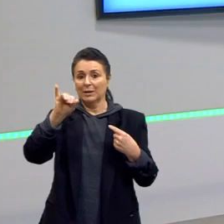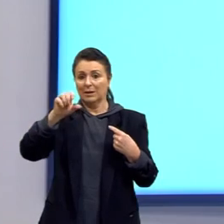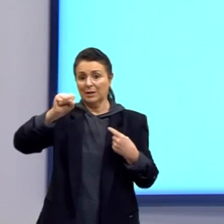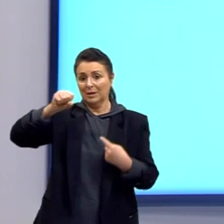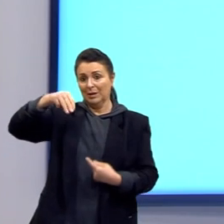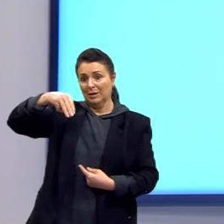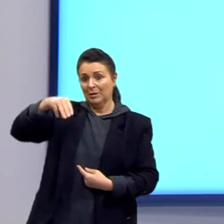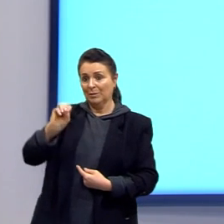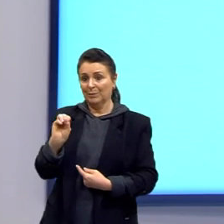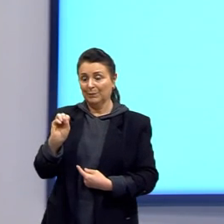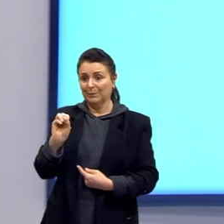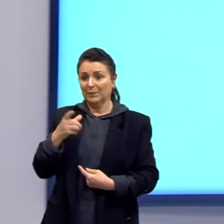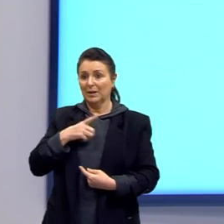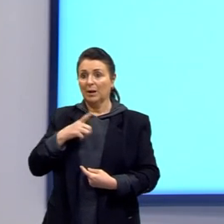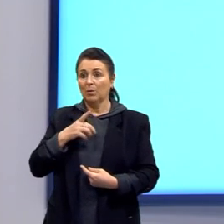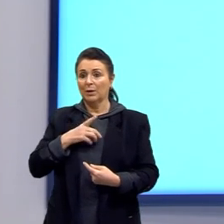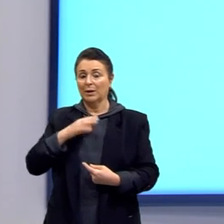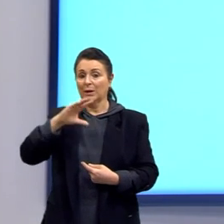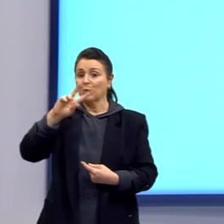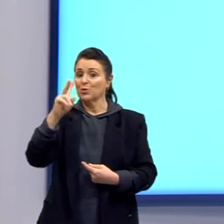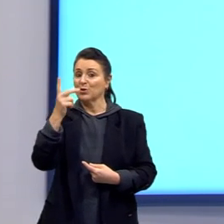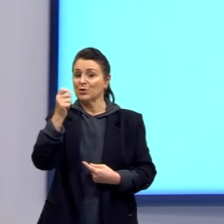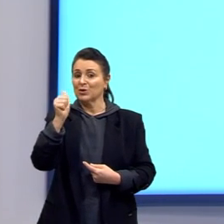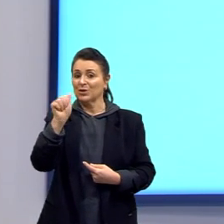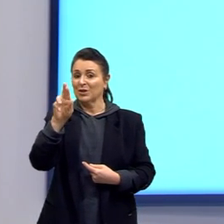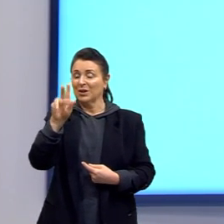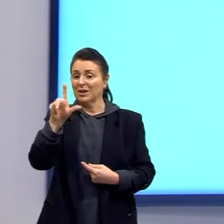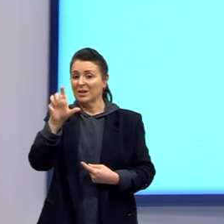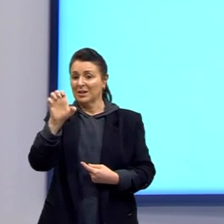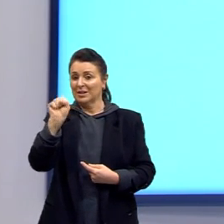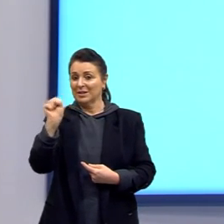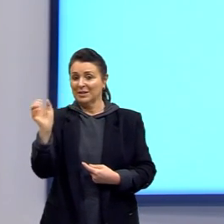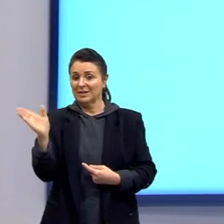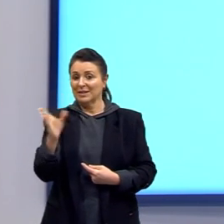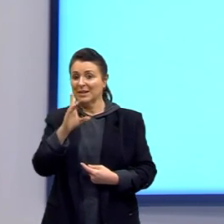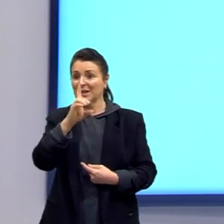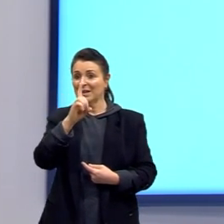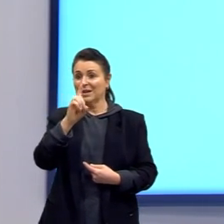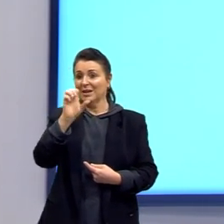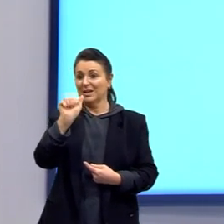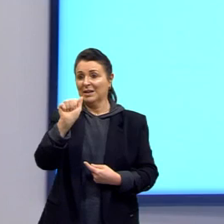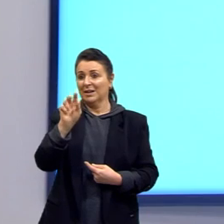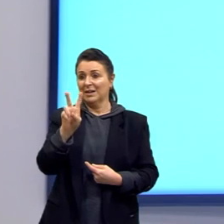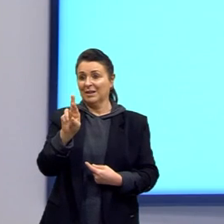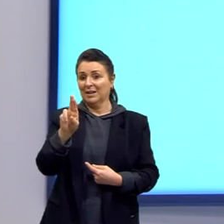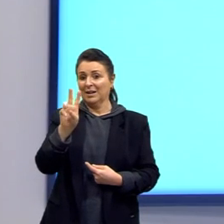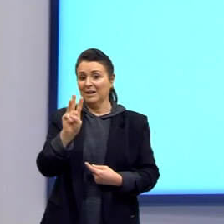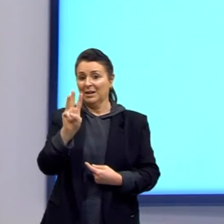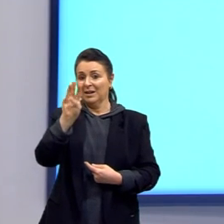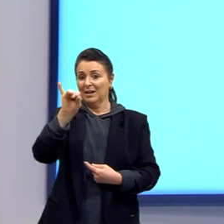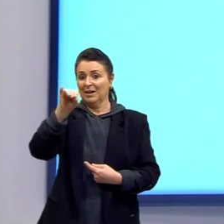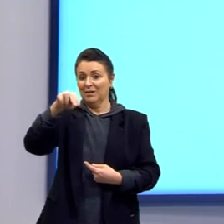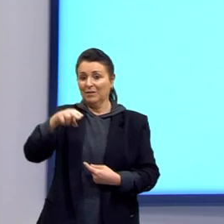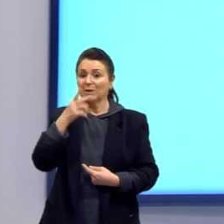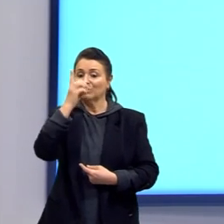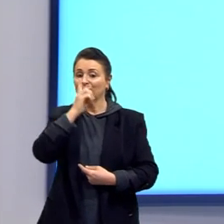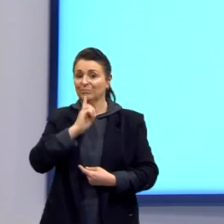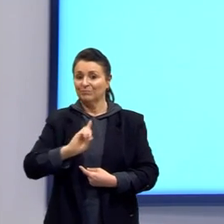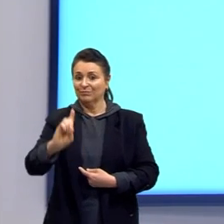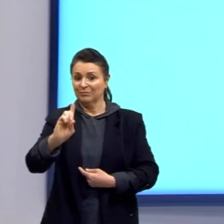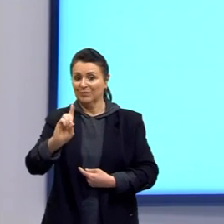Então, o Charles Darwin utilizou também de ideias dos estudos